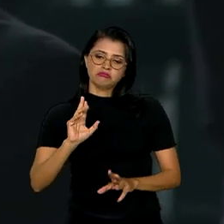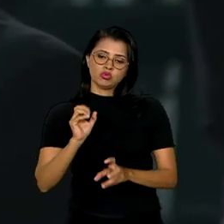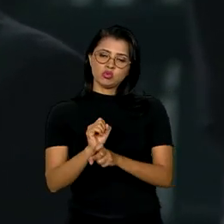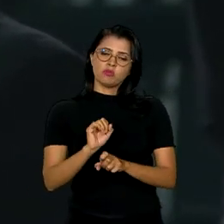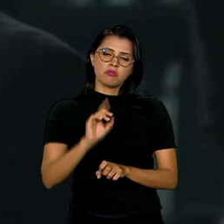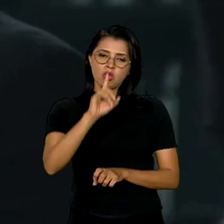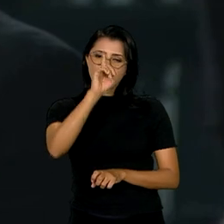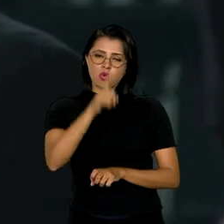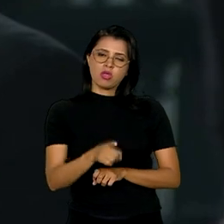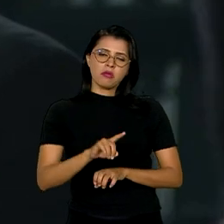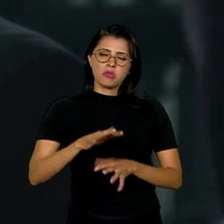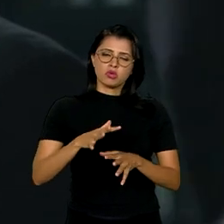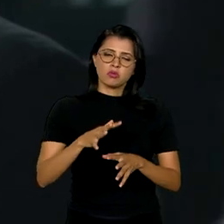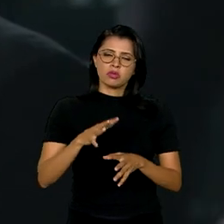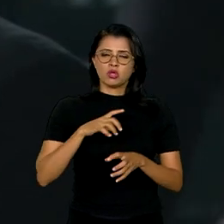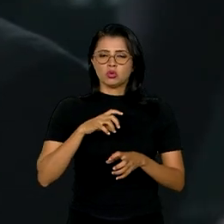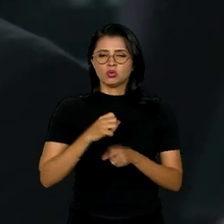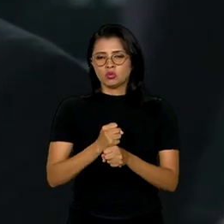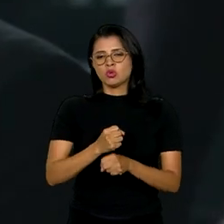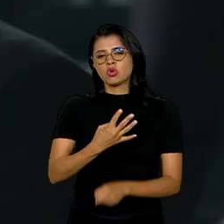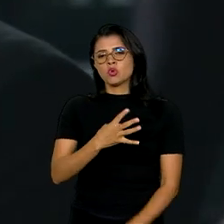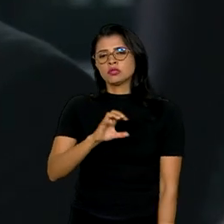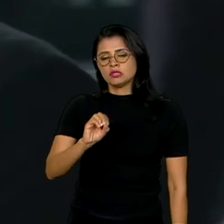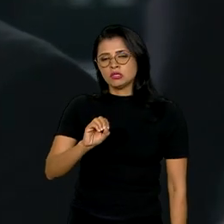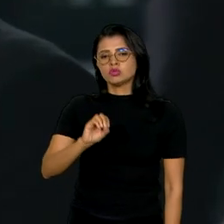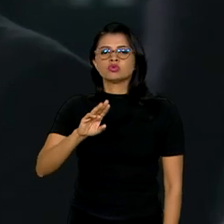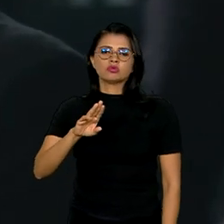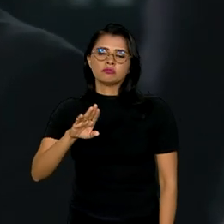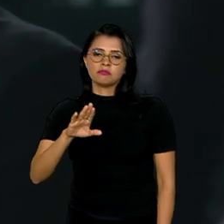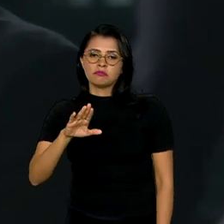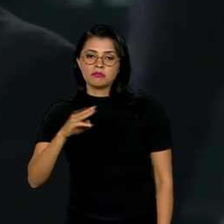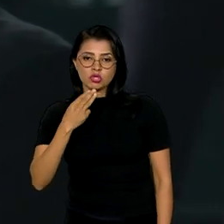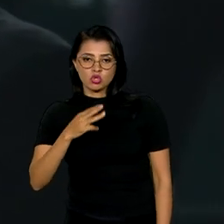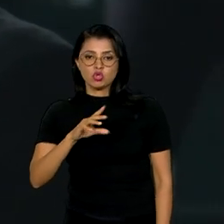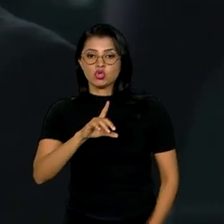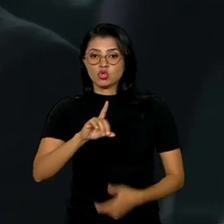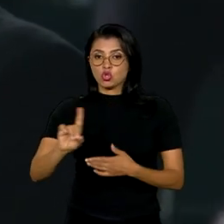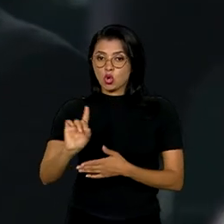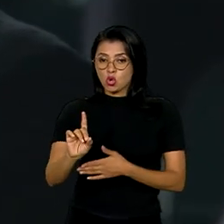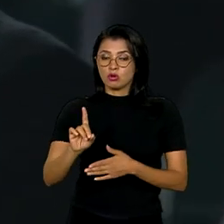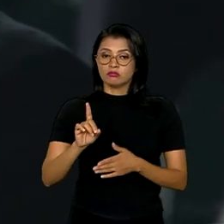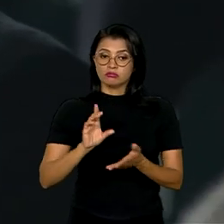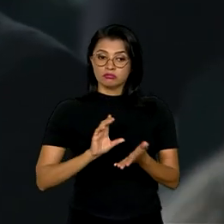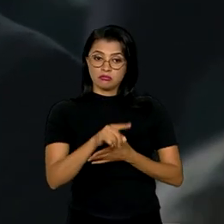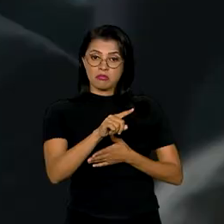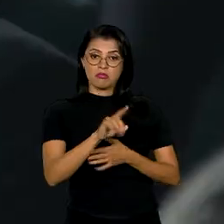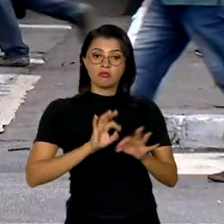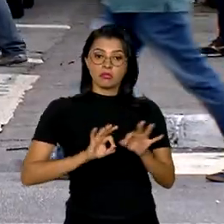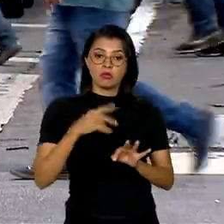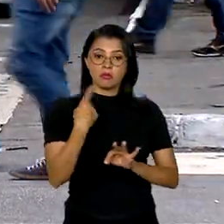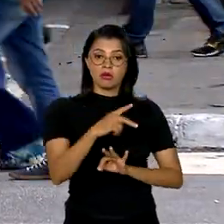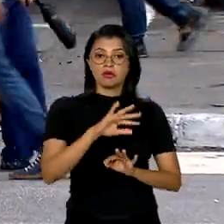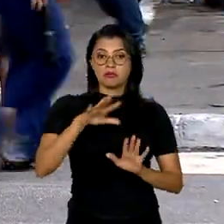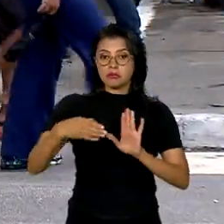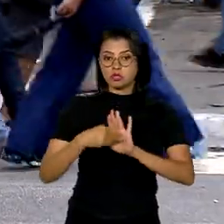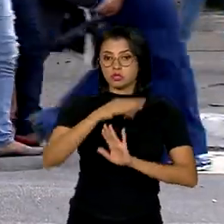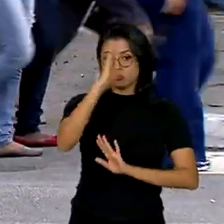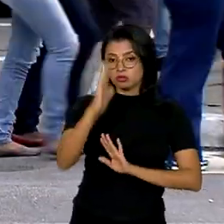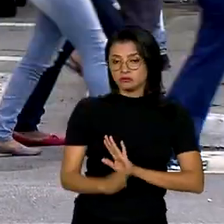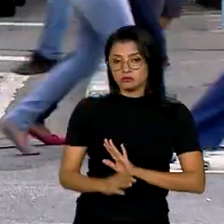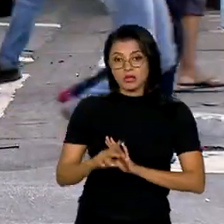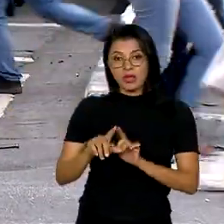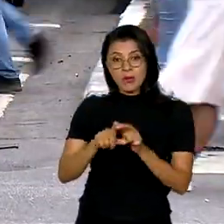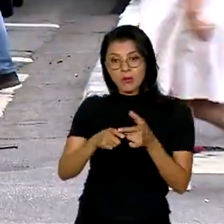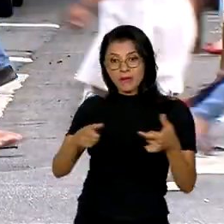aproximadamente 400 milhões de dólares, num plano para a Amazônia brasileira. Como o maior